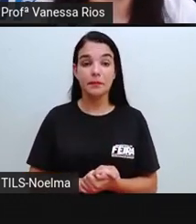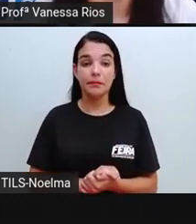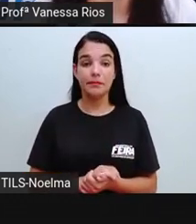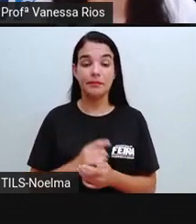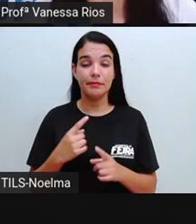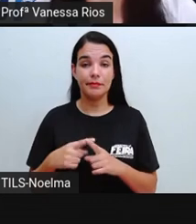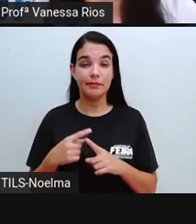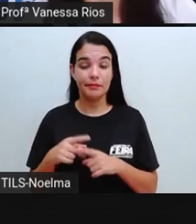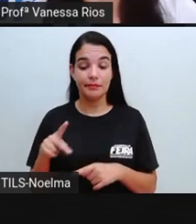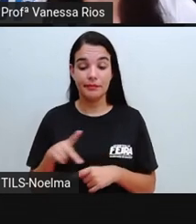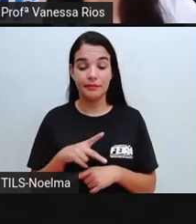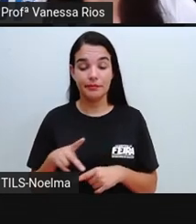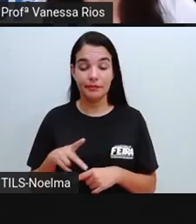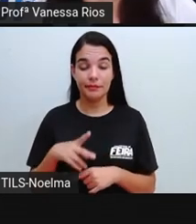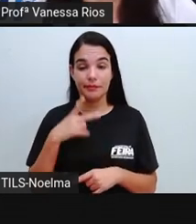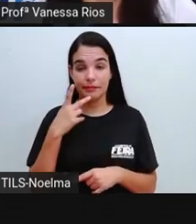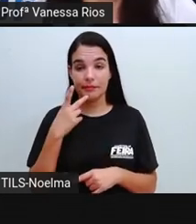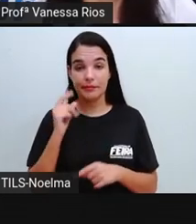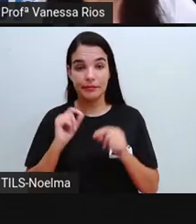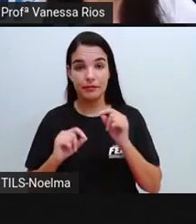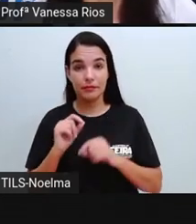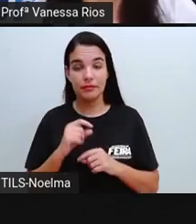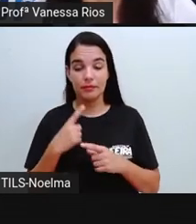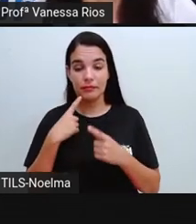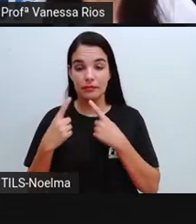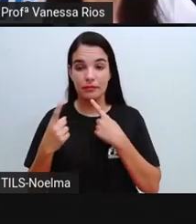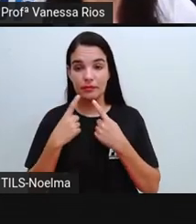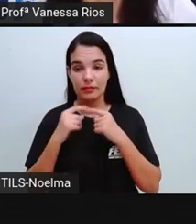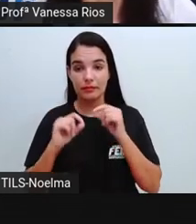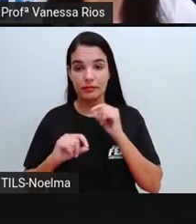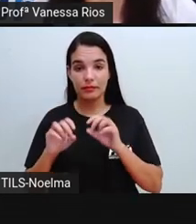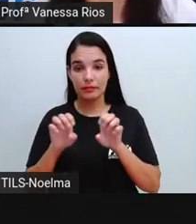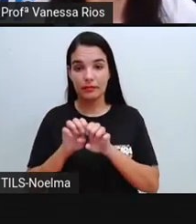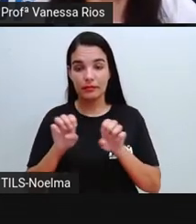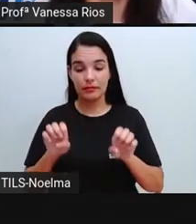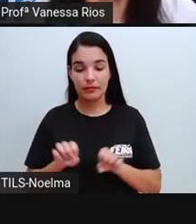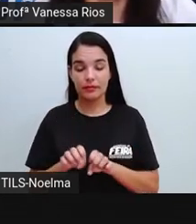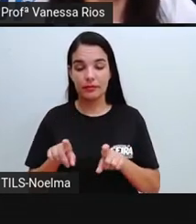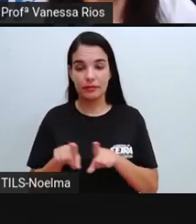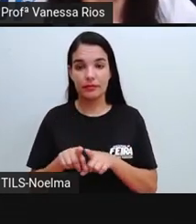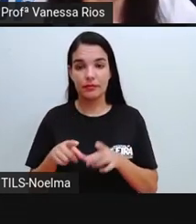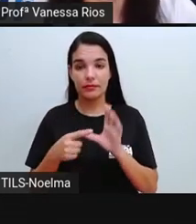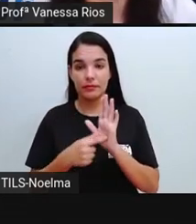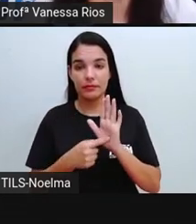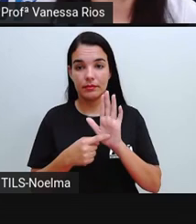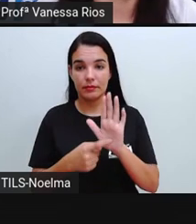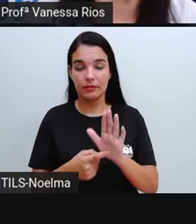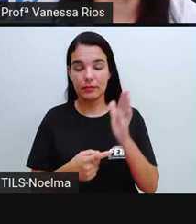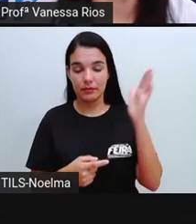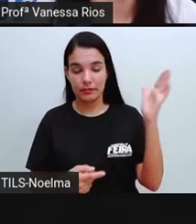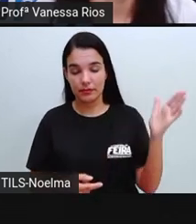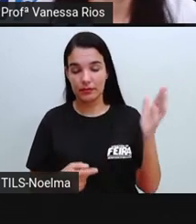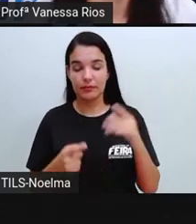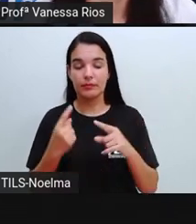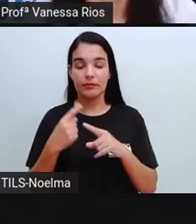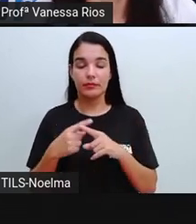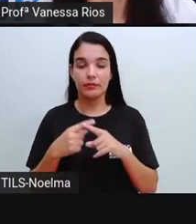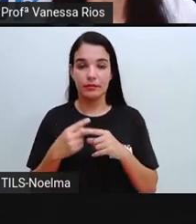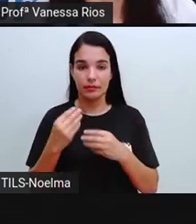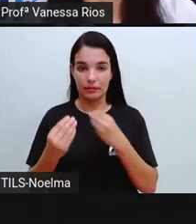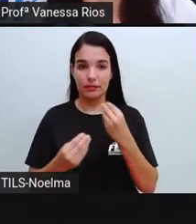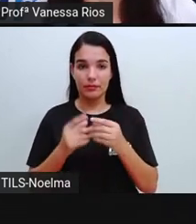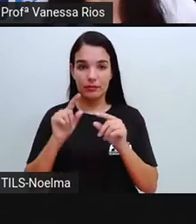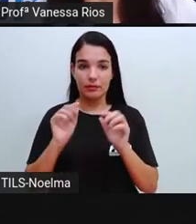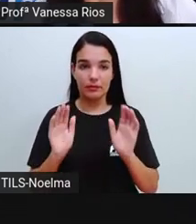passou, né, e falou aí dessa entrevista e mostrou essa entrevista? Porque, como a Pró disse, o